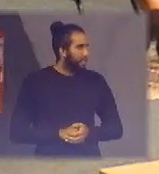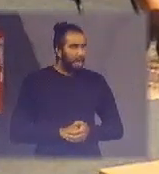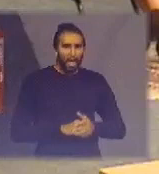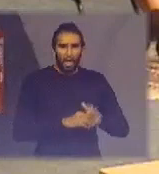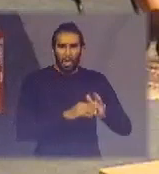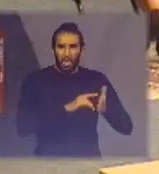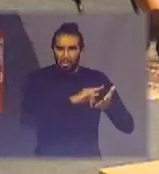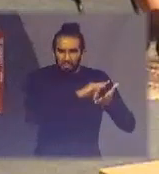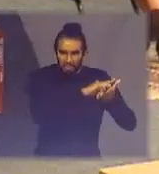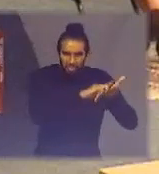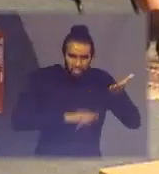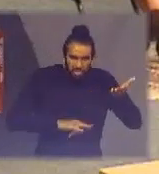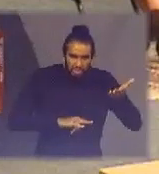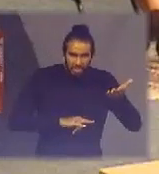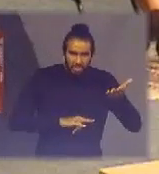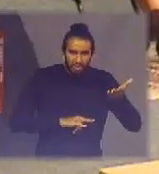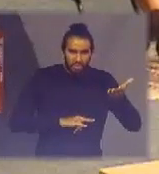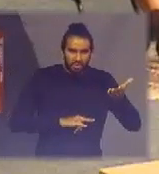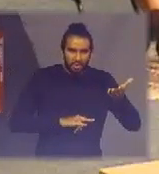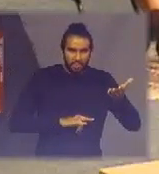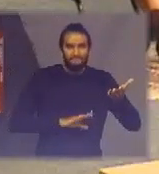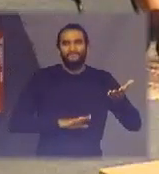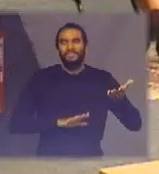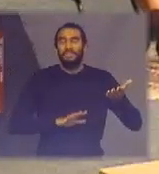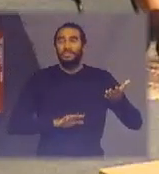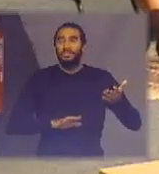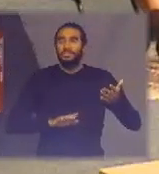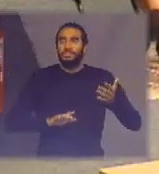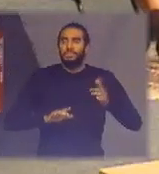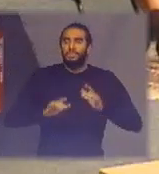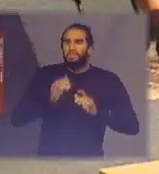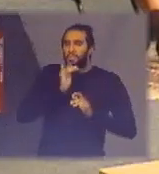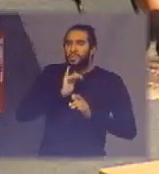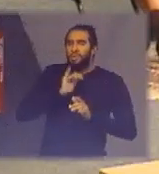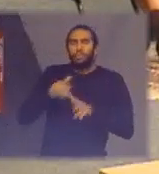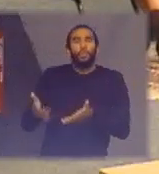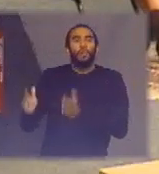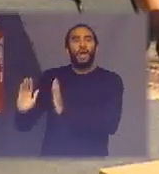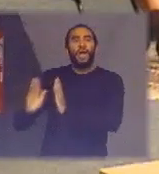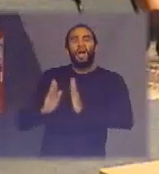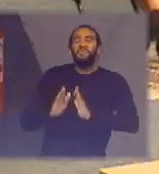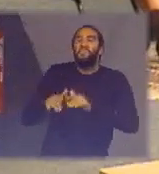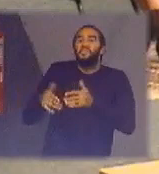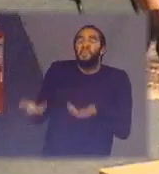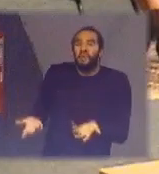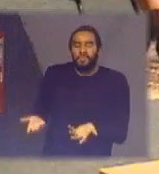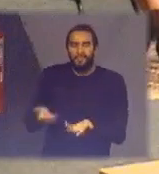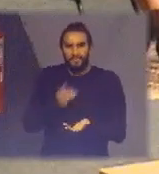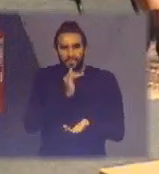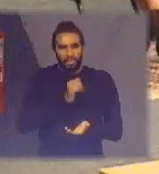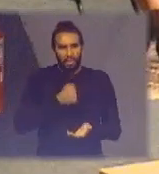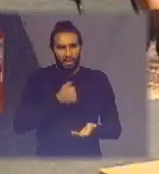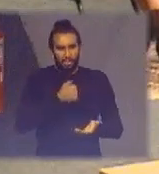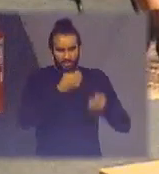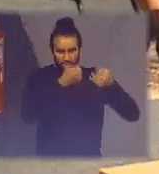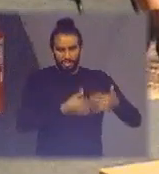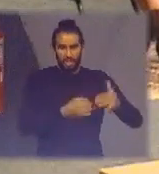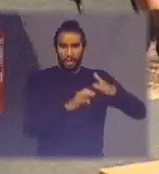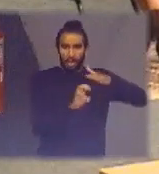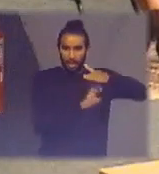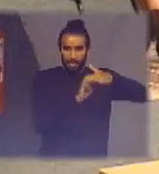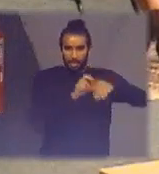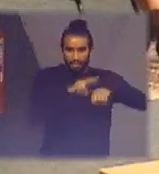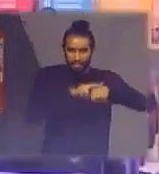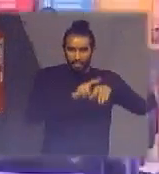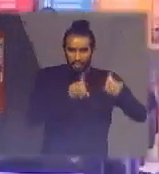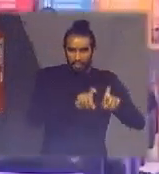documentação depende depende em que fase como eu falei a Green Electrum ela é uma